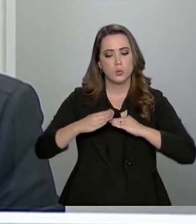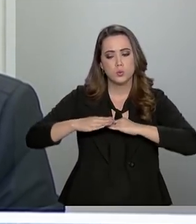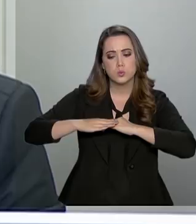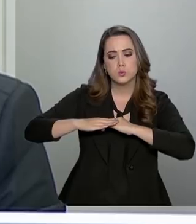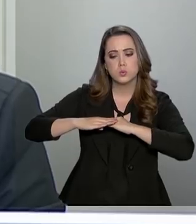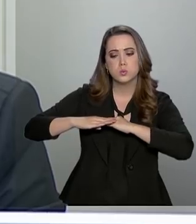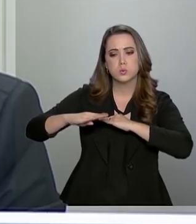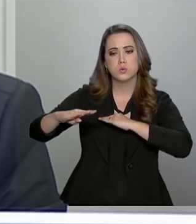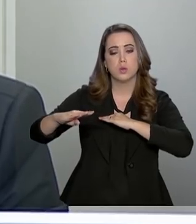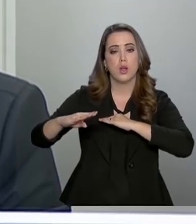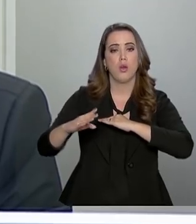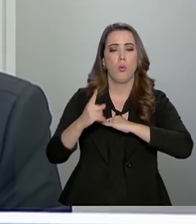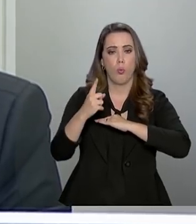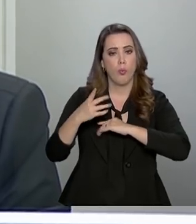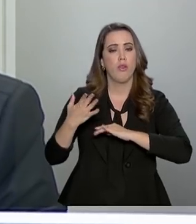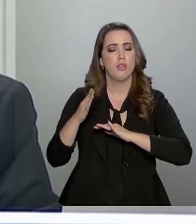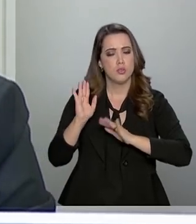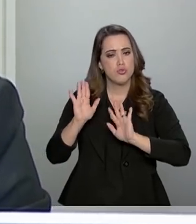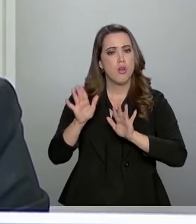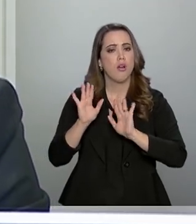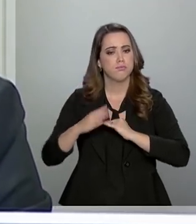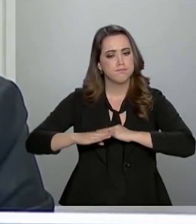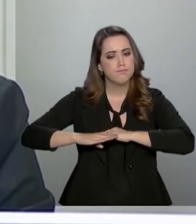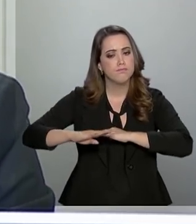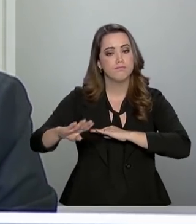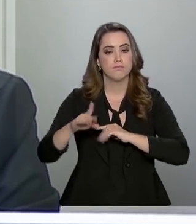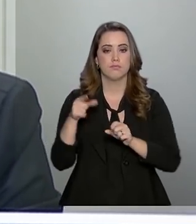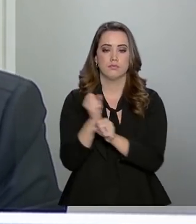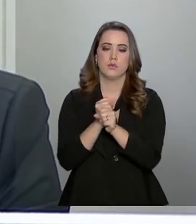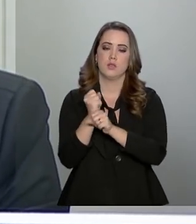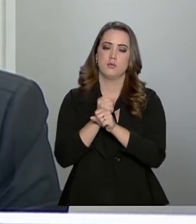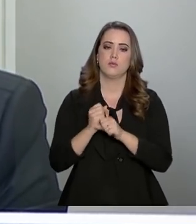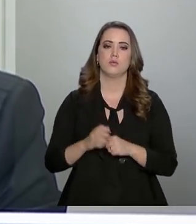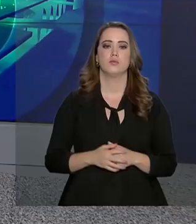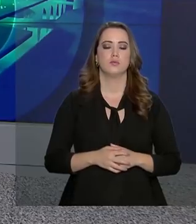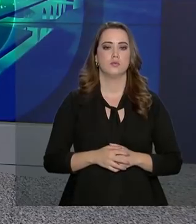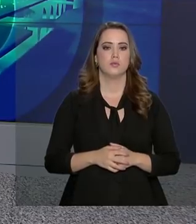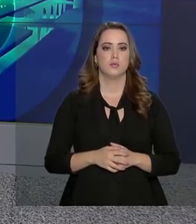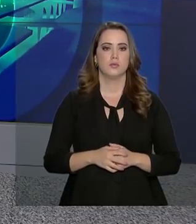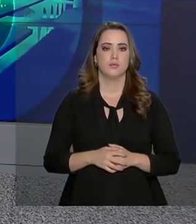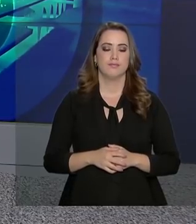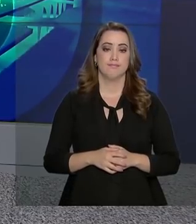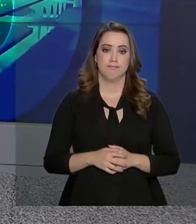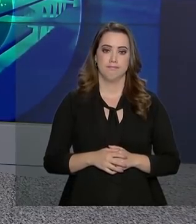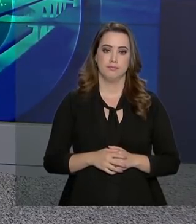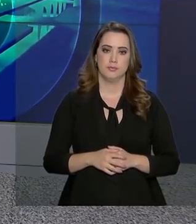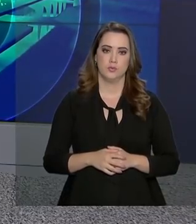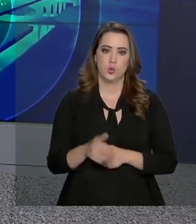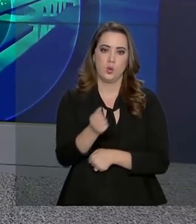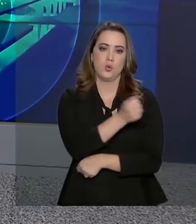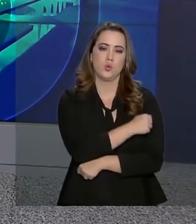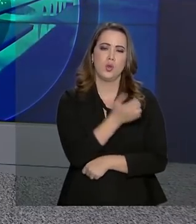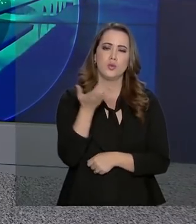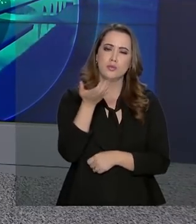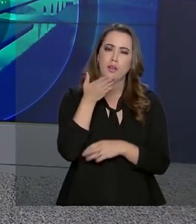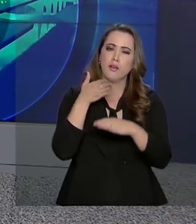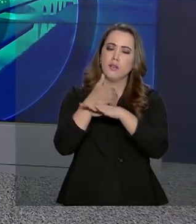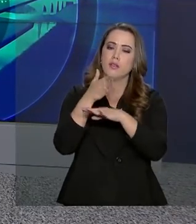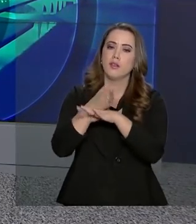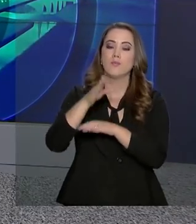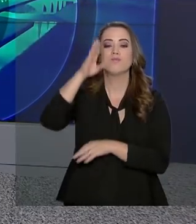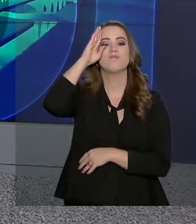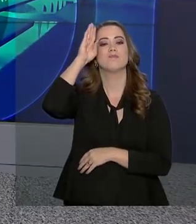trecho até Meritituba pavimentado no ano de 2019. Os estudantes que desejam